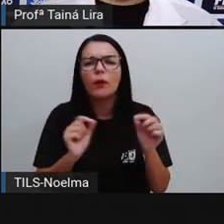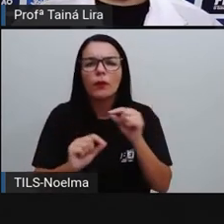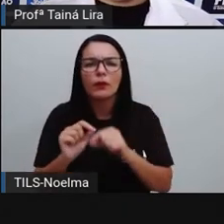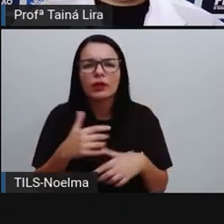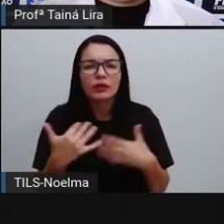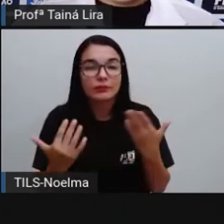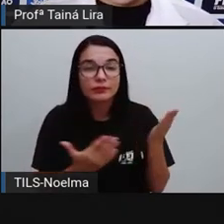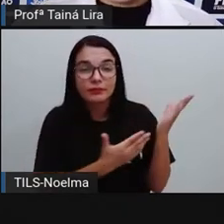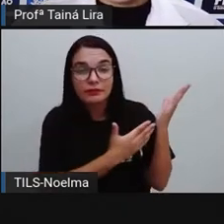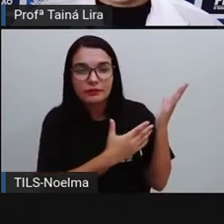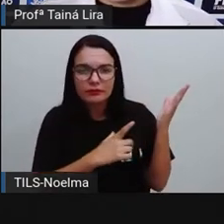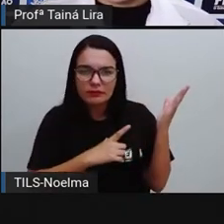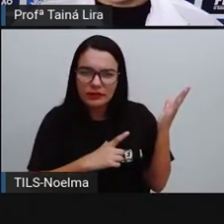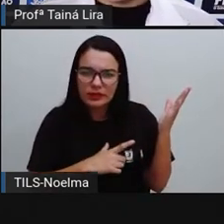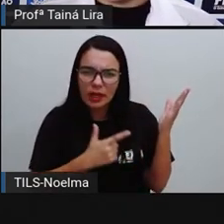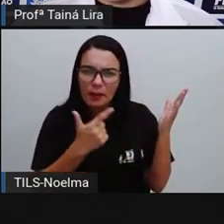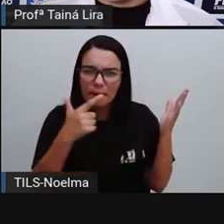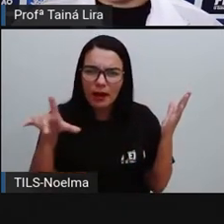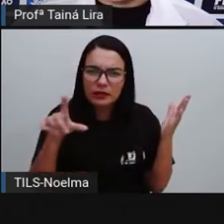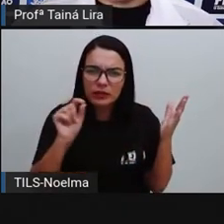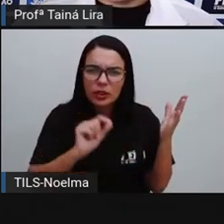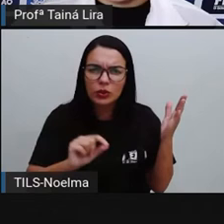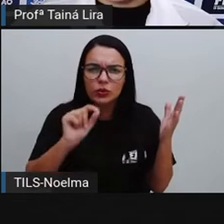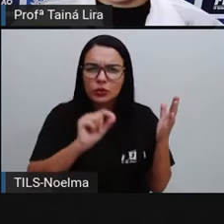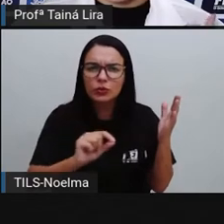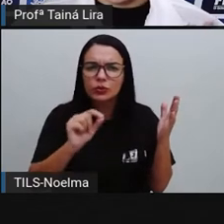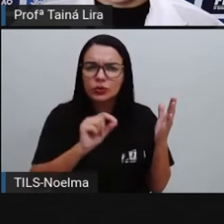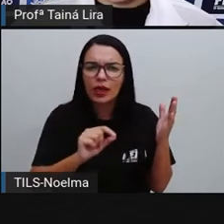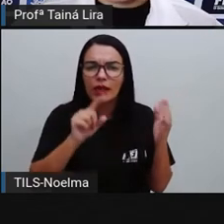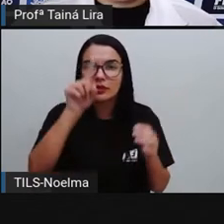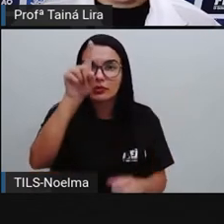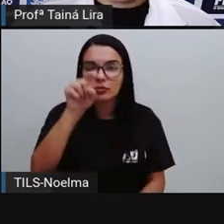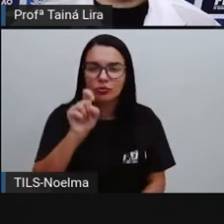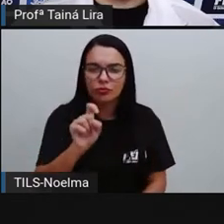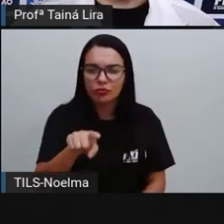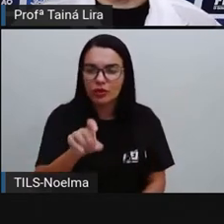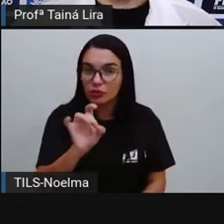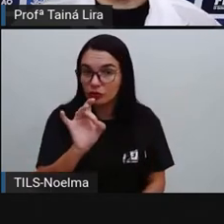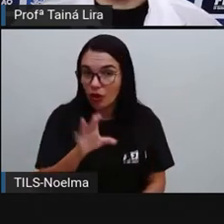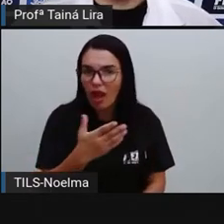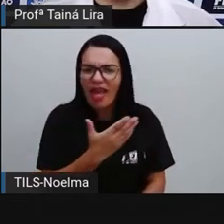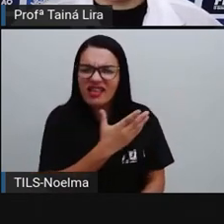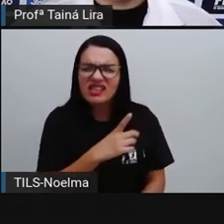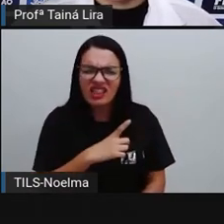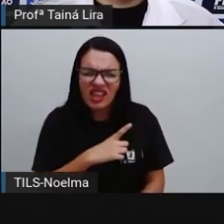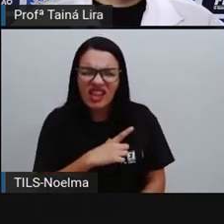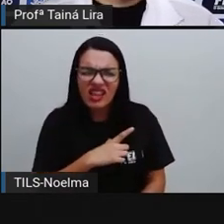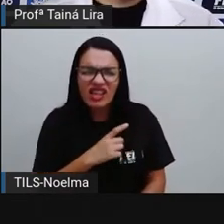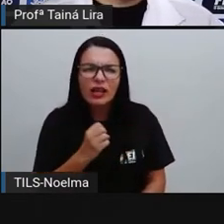Será que apareceu mais além da exclamação? A gente viu no anterior que apareceu exclamação. E nesse?